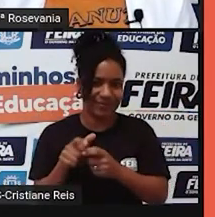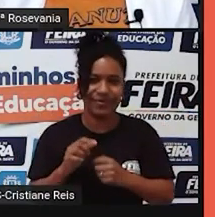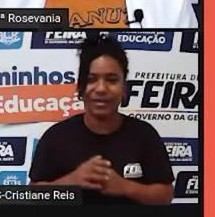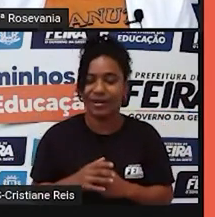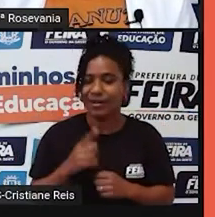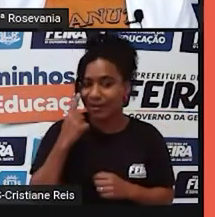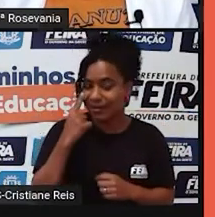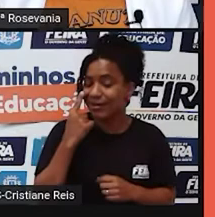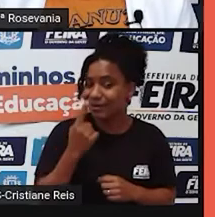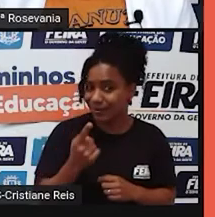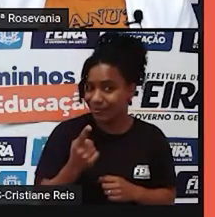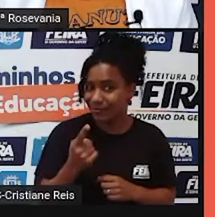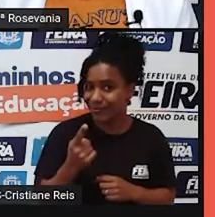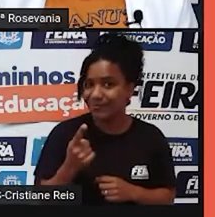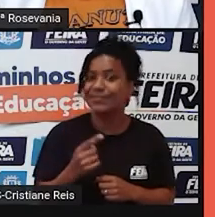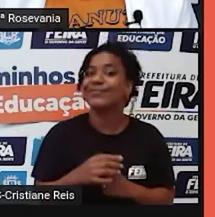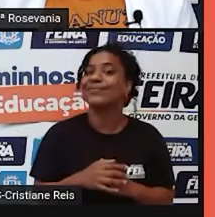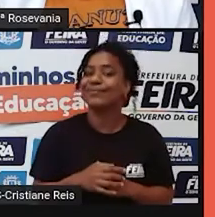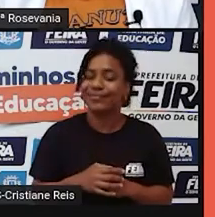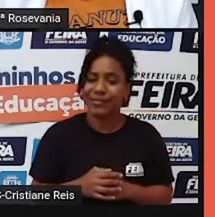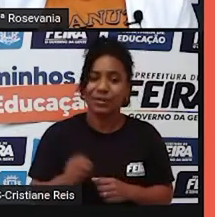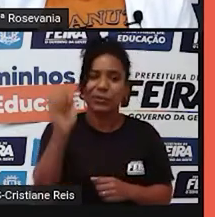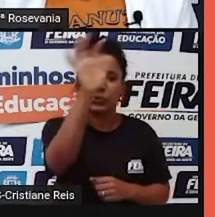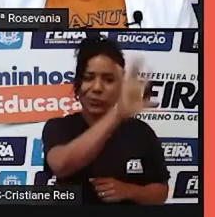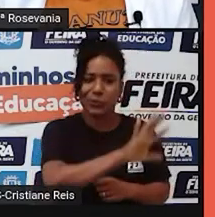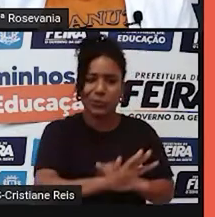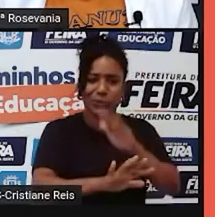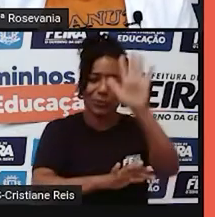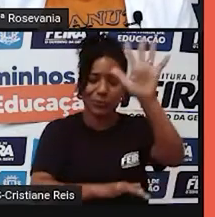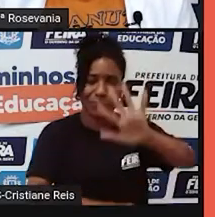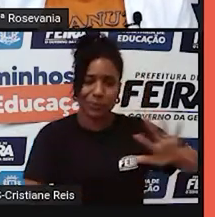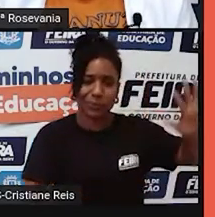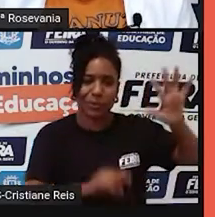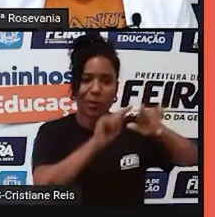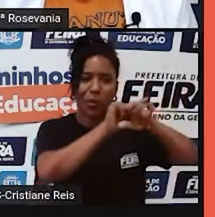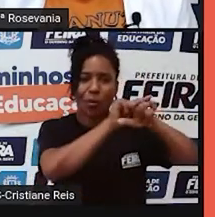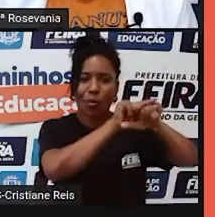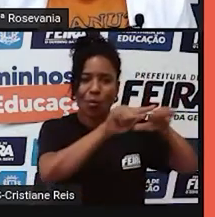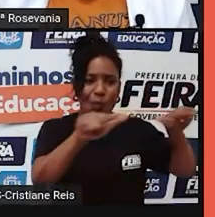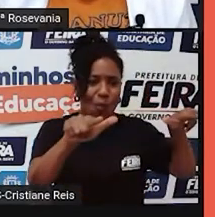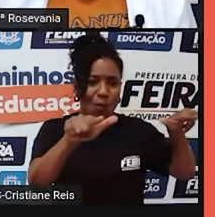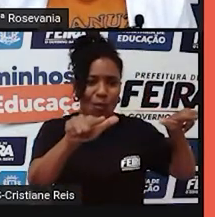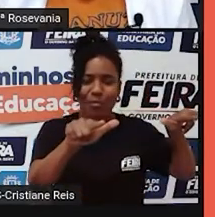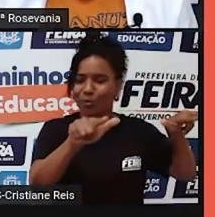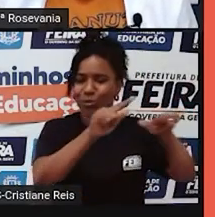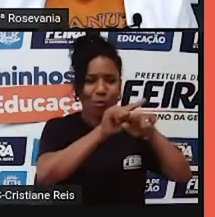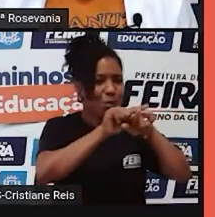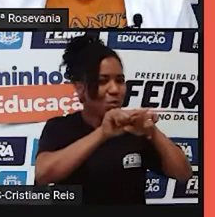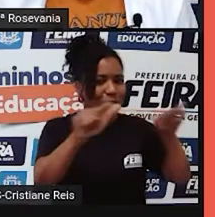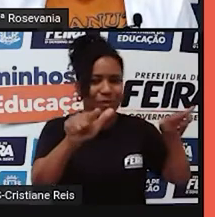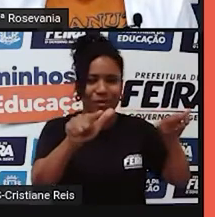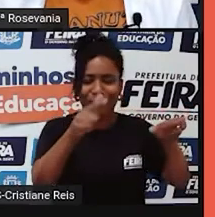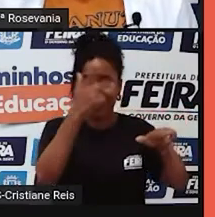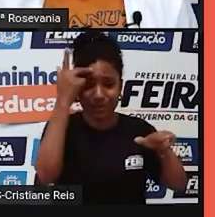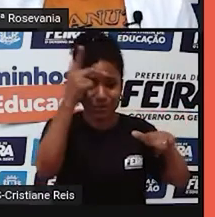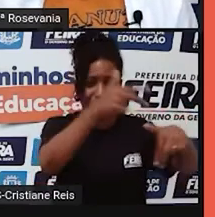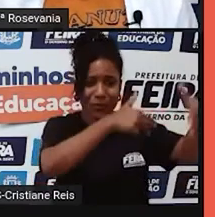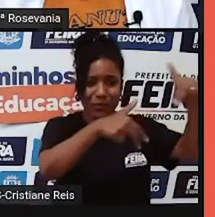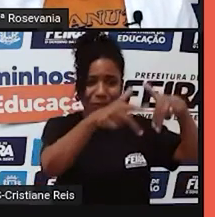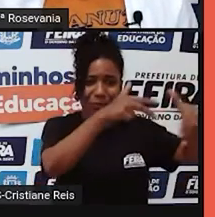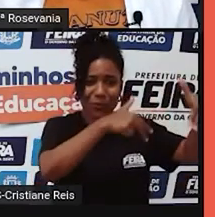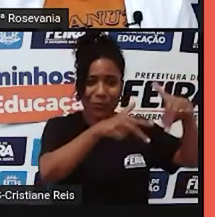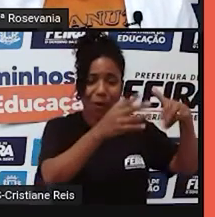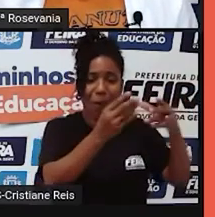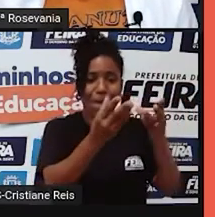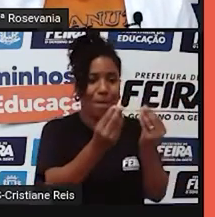Mas nós temos esse grande, quase vazio demográfico, a gente não tem muitos habitantes aqui. Então,